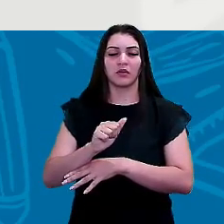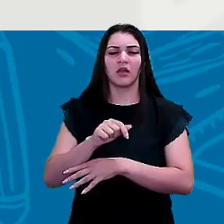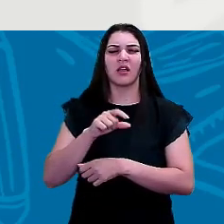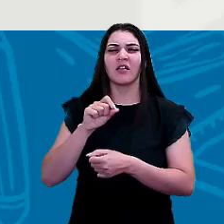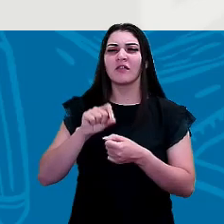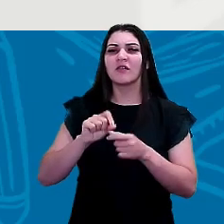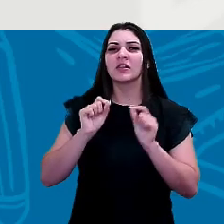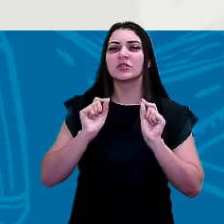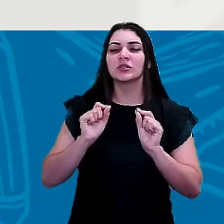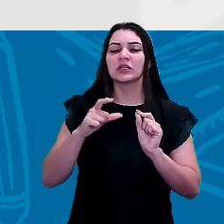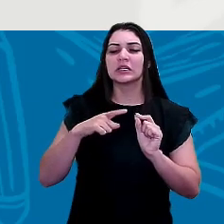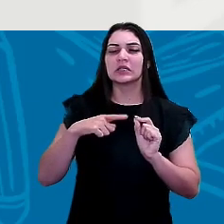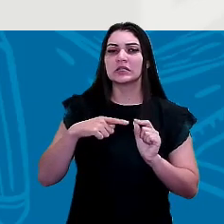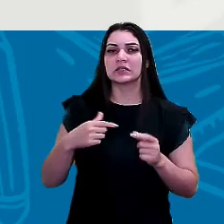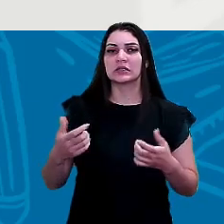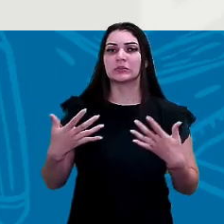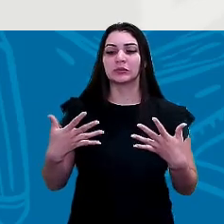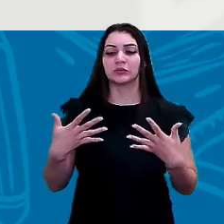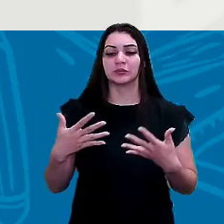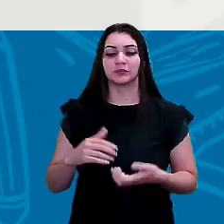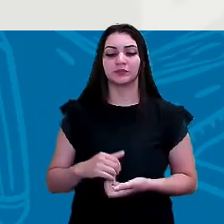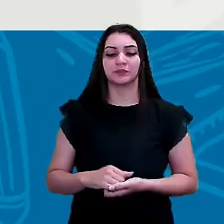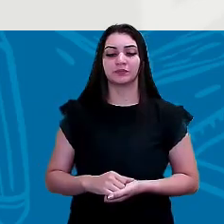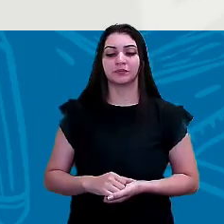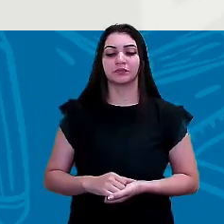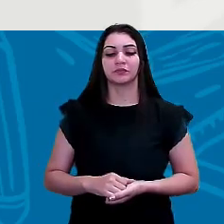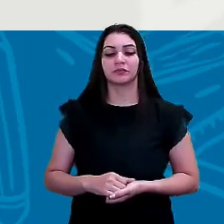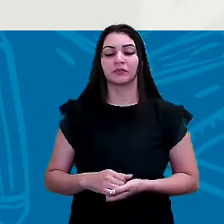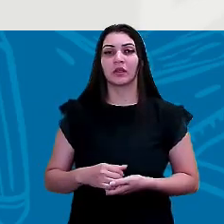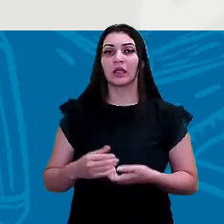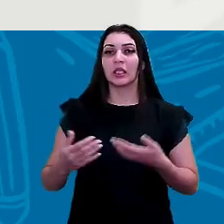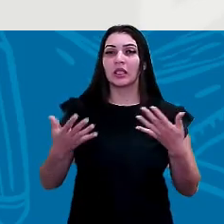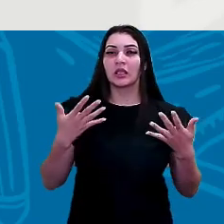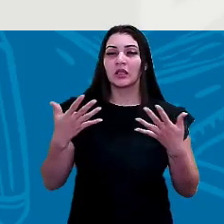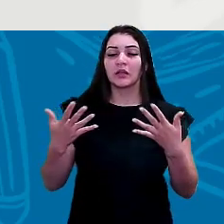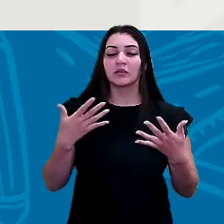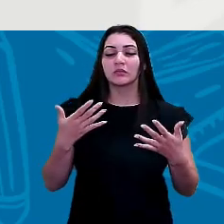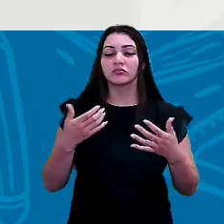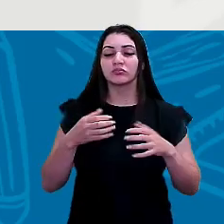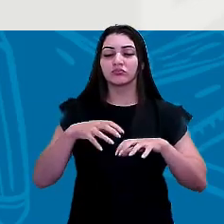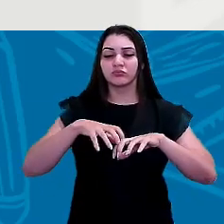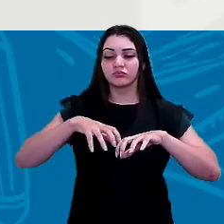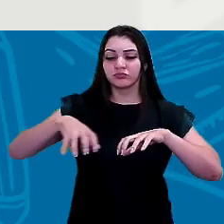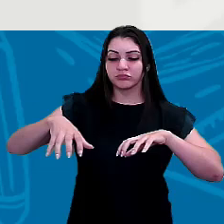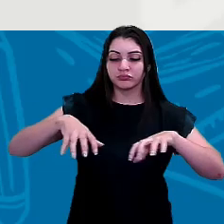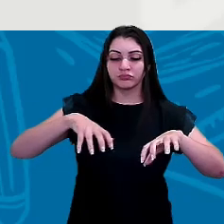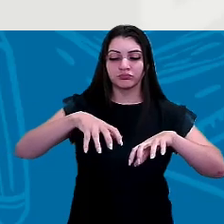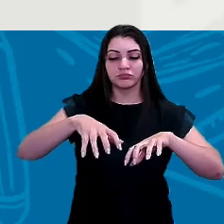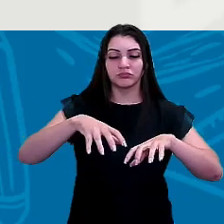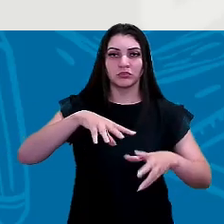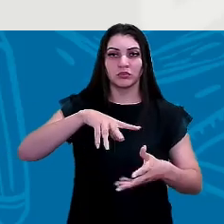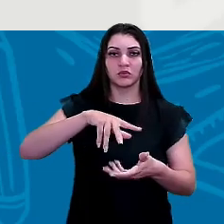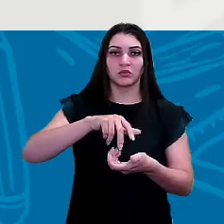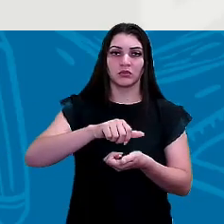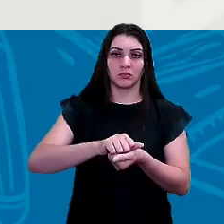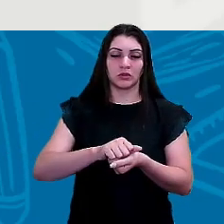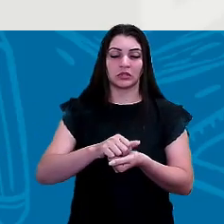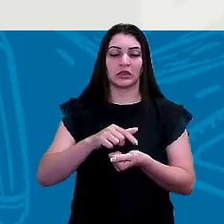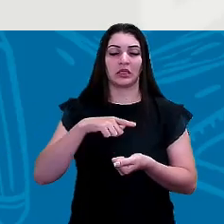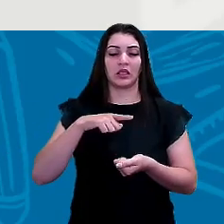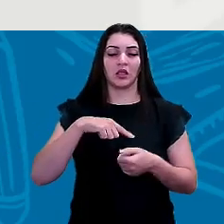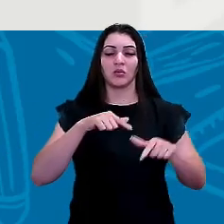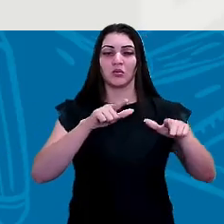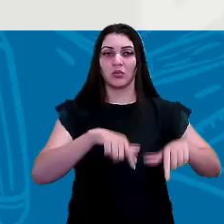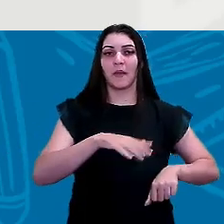temperatura seja distribuída no planeta, né? A zona do Equador, que é mais quente,